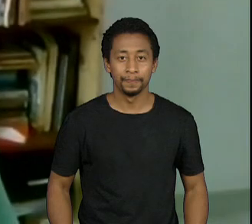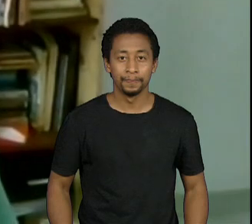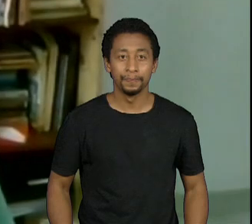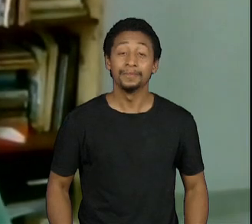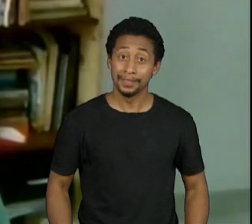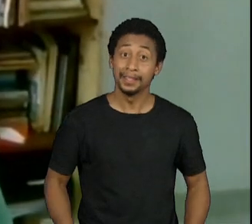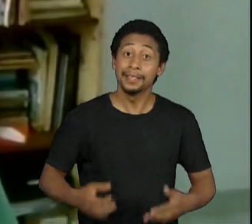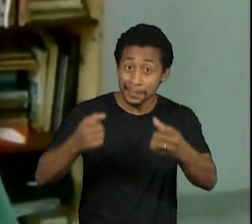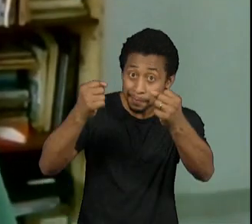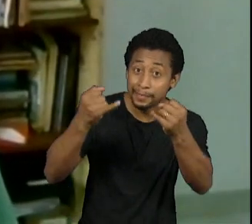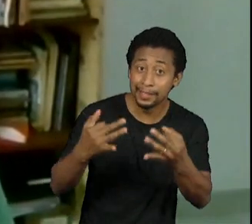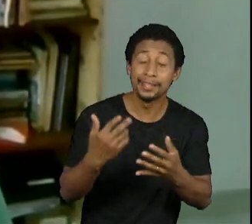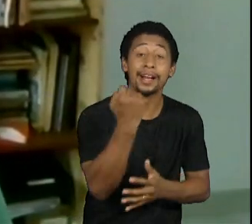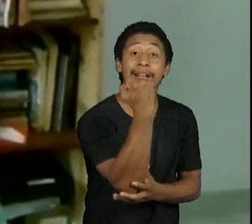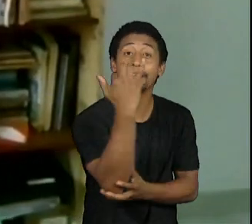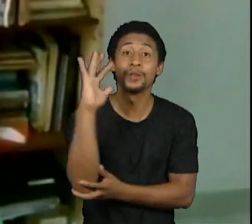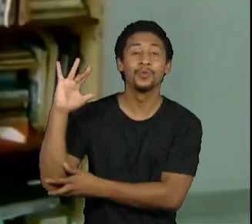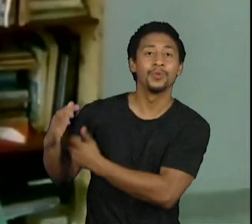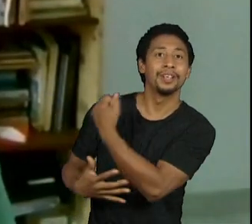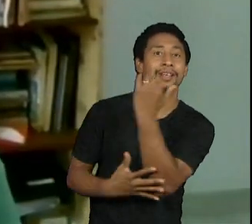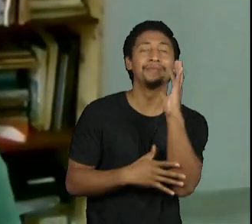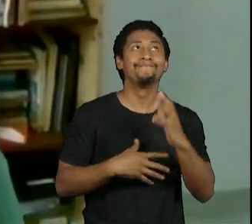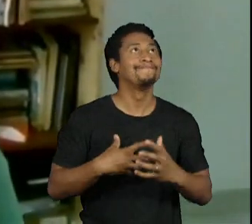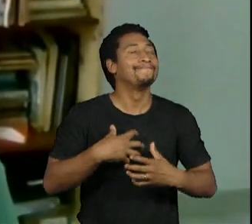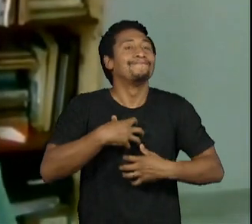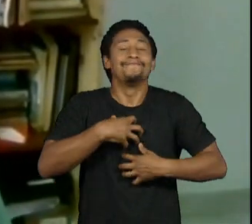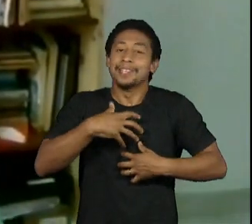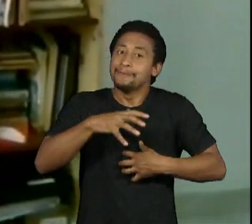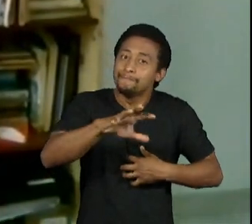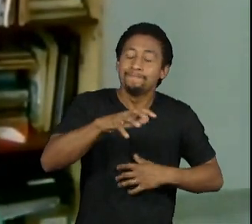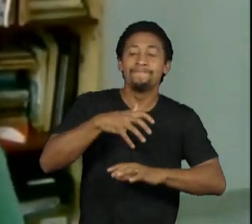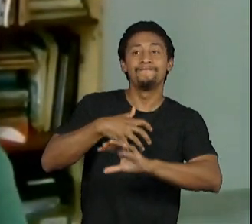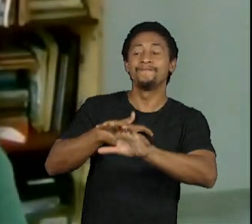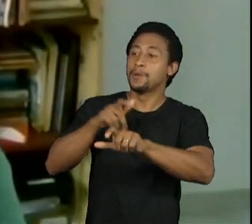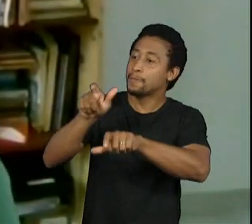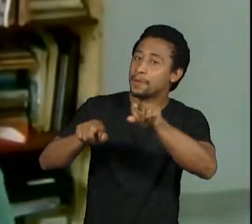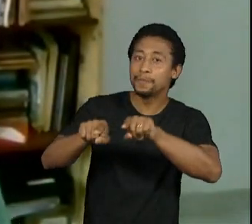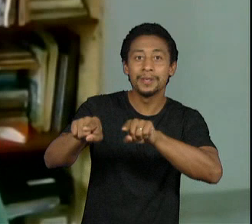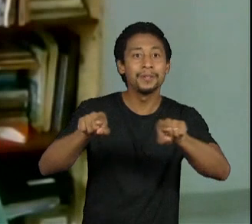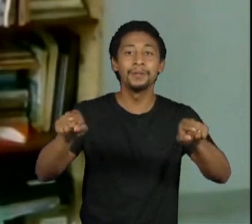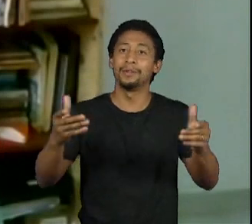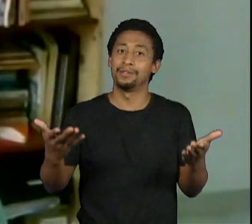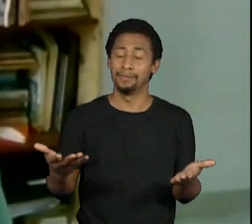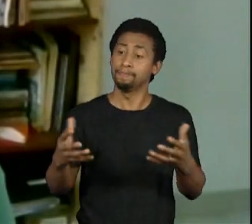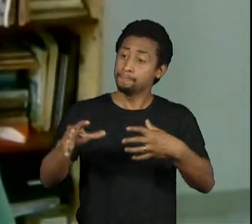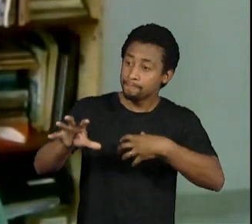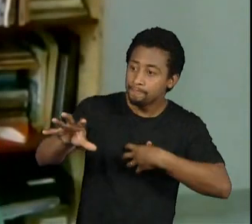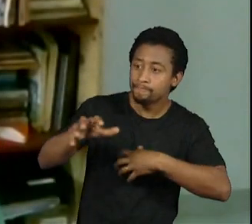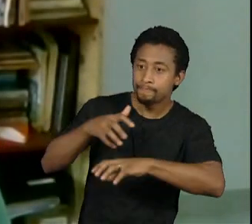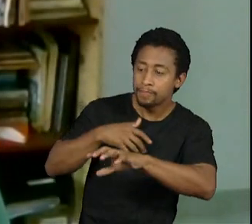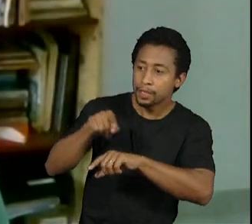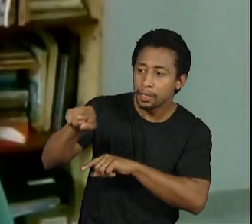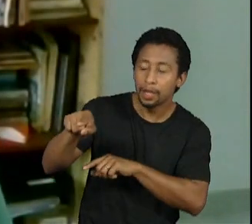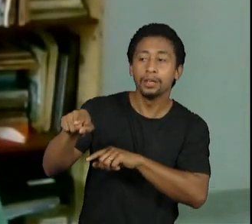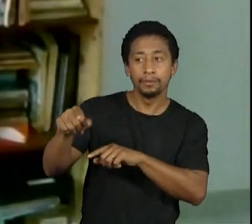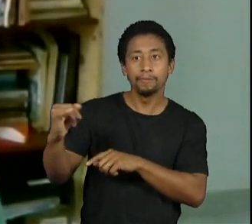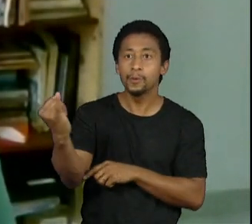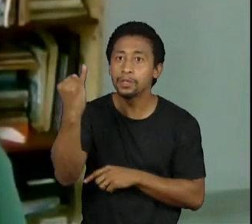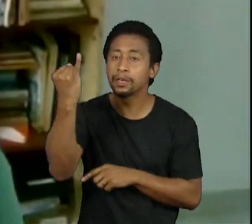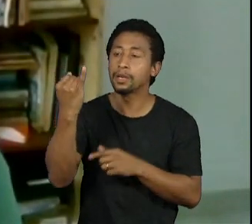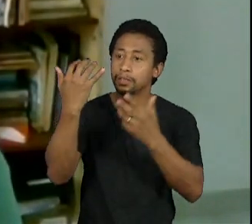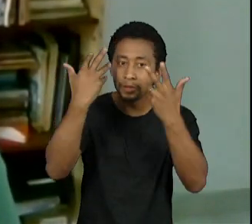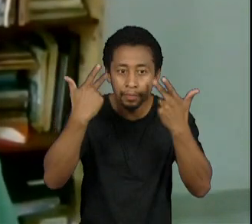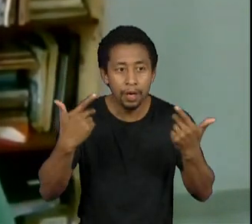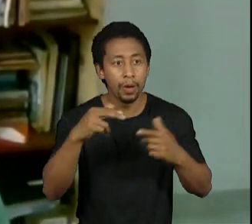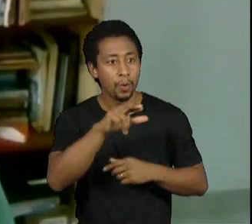Ele diz que a natureza faz você sentir empatia pelo outro. O outro também é o território, o outro é o bicho, é o